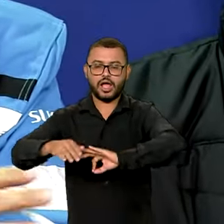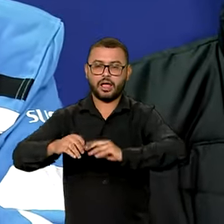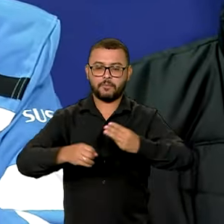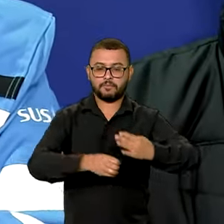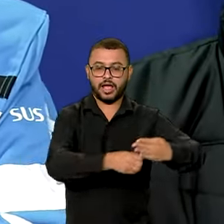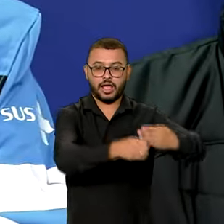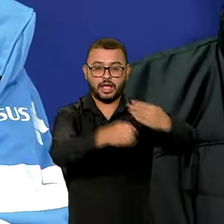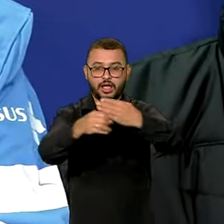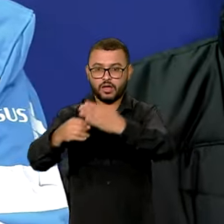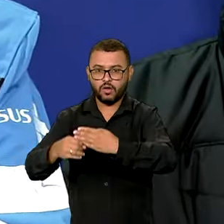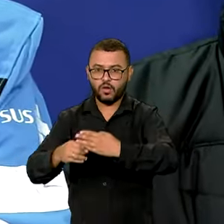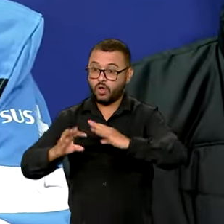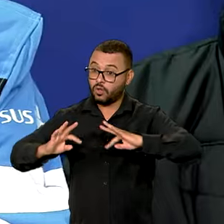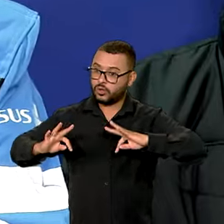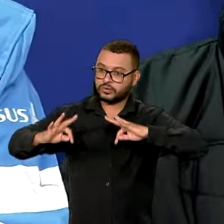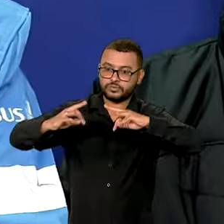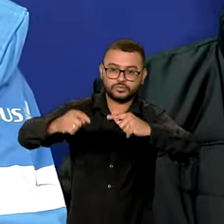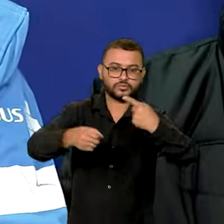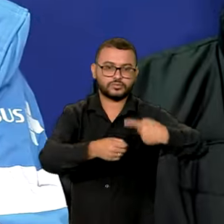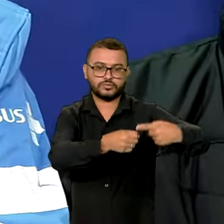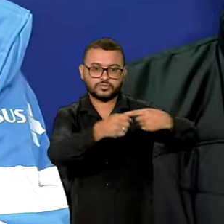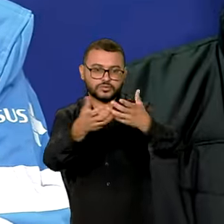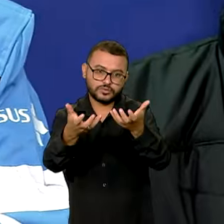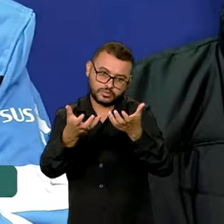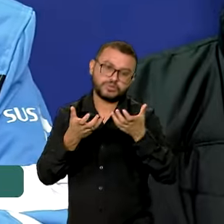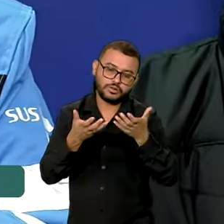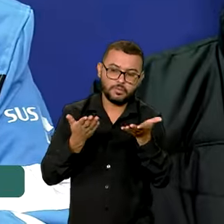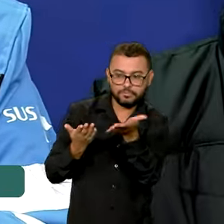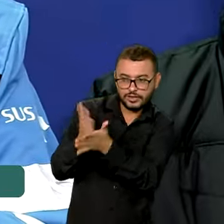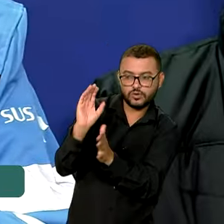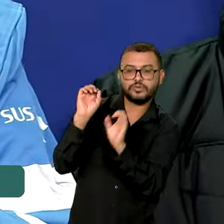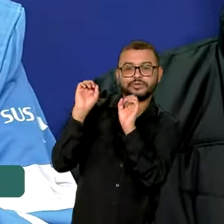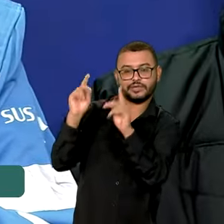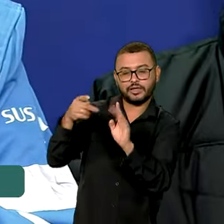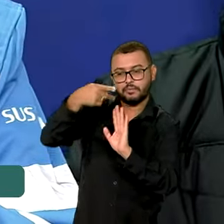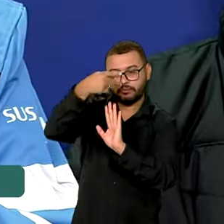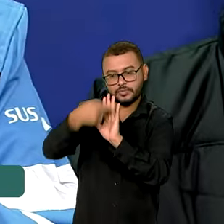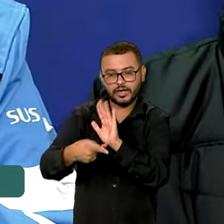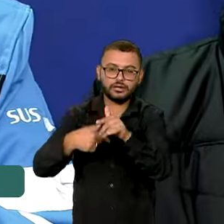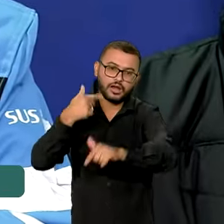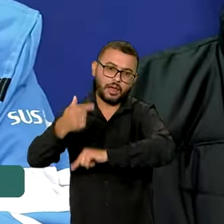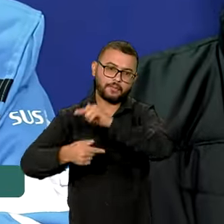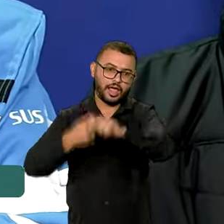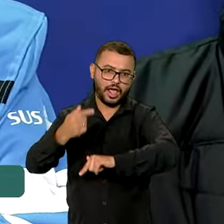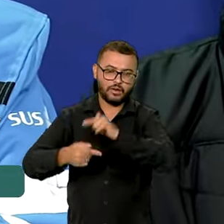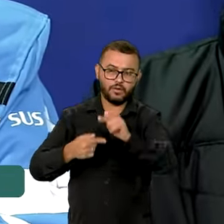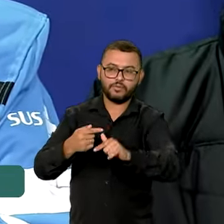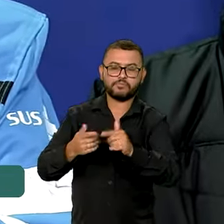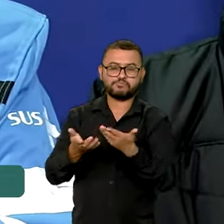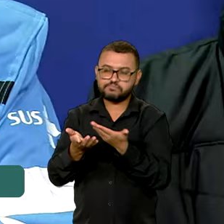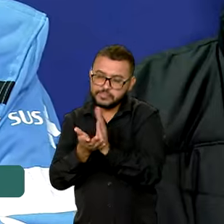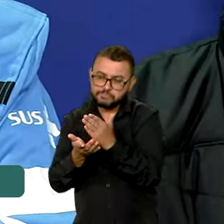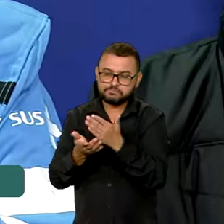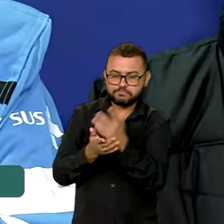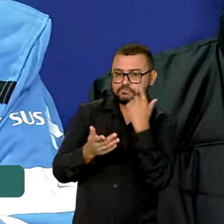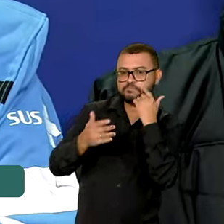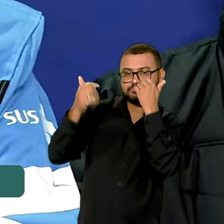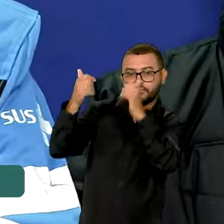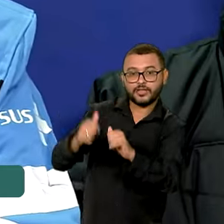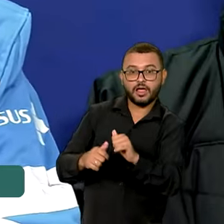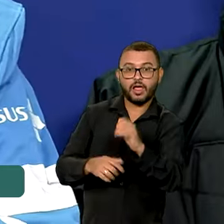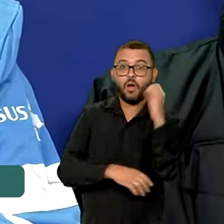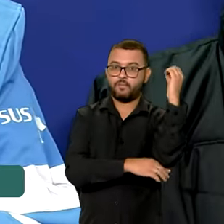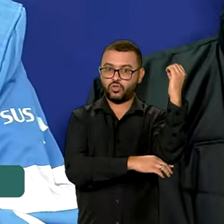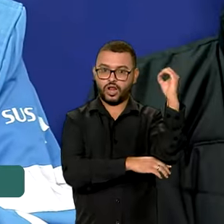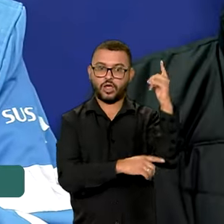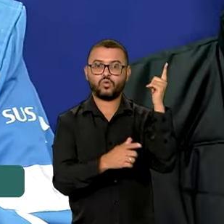Todos os municípios têm sido autorizados por nós e têm feito seus planos de trabalho, têm ingressos, nós temos aprovado, inclusive Porto Alegre